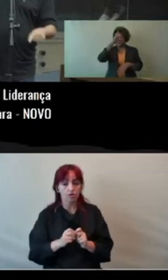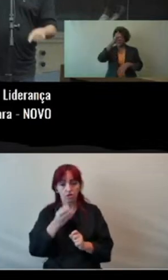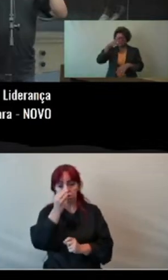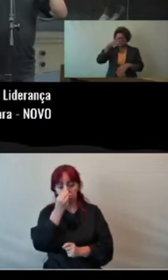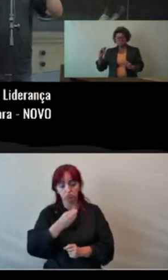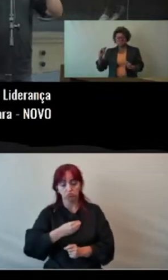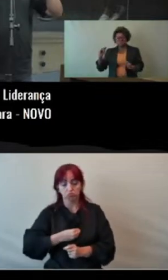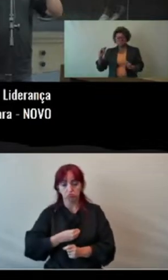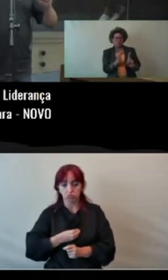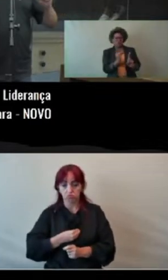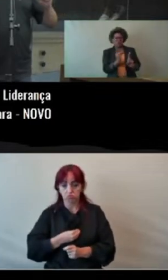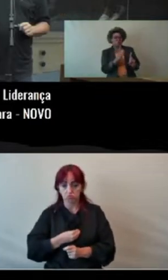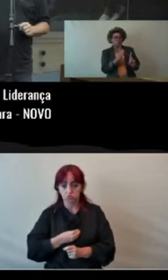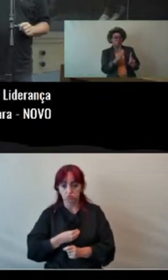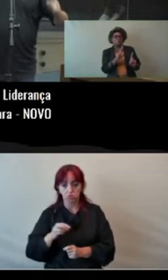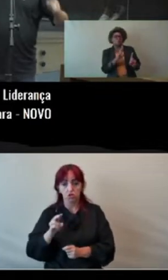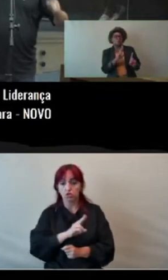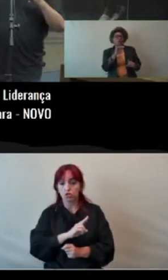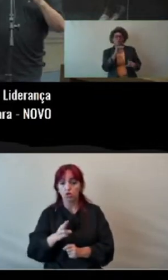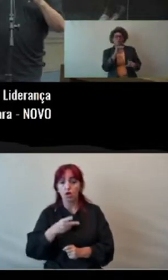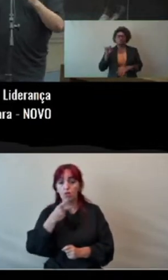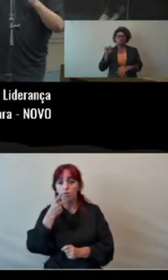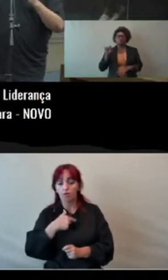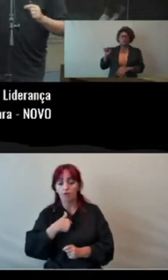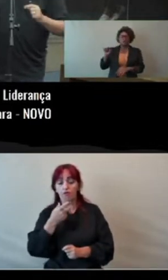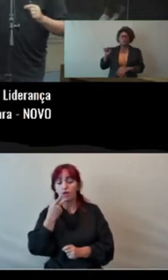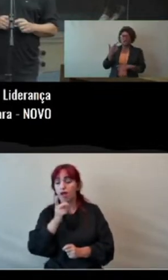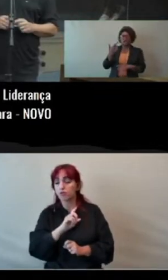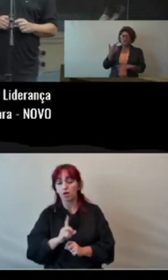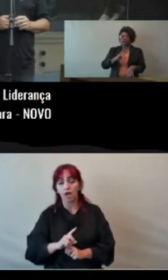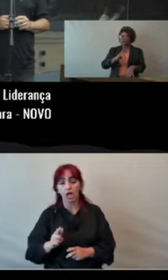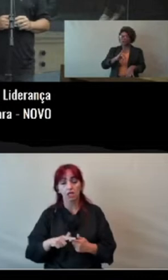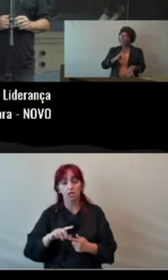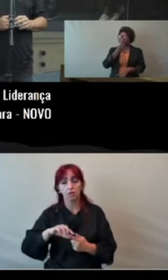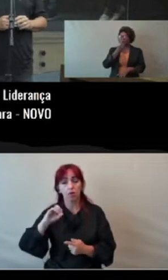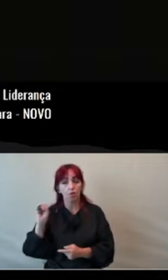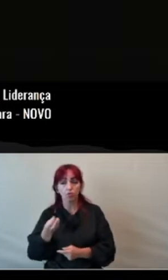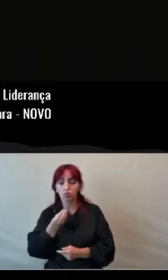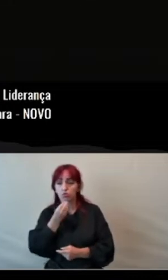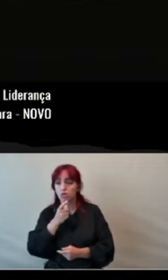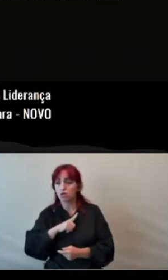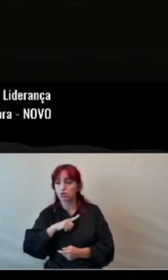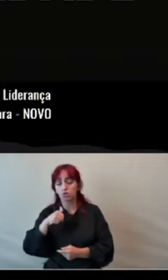Teve seu nome sequer citado, sequer foi dado a oportunidade desse vereador falar nessa audiência.